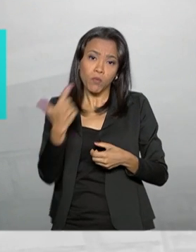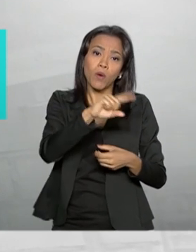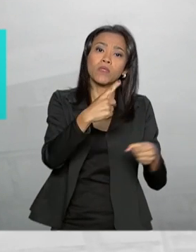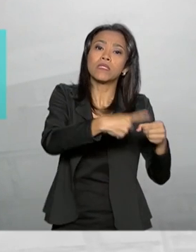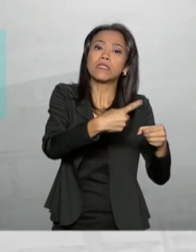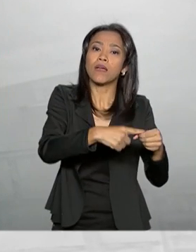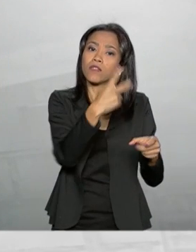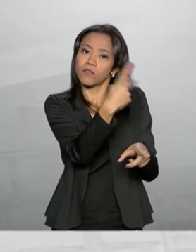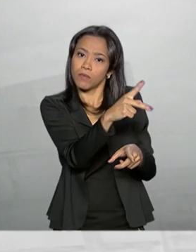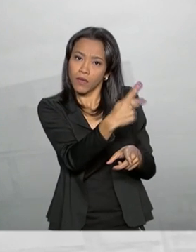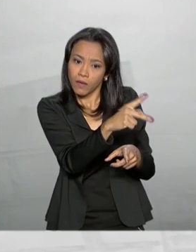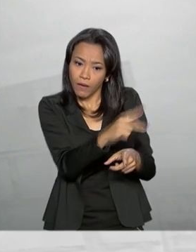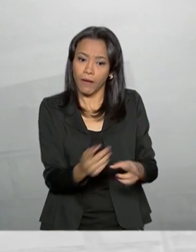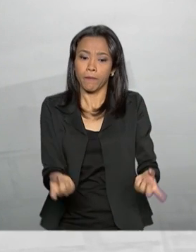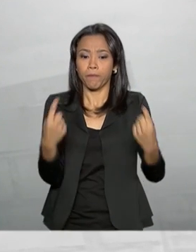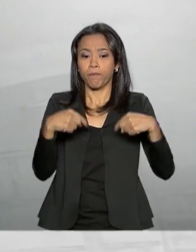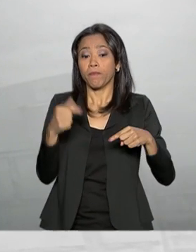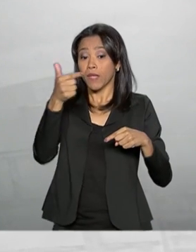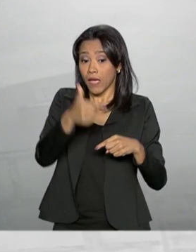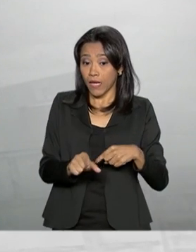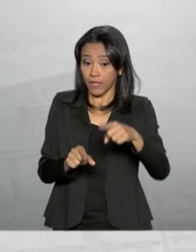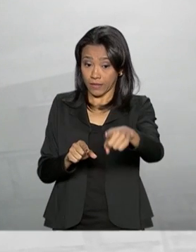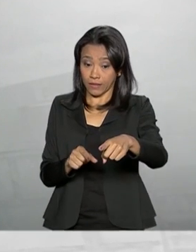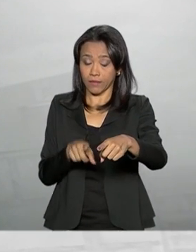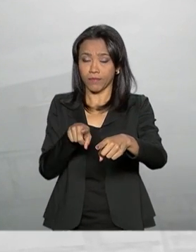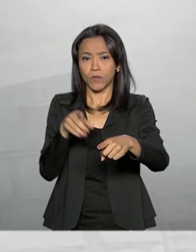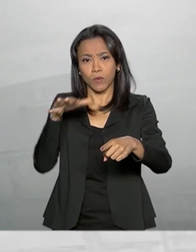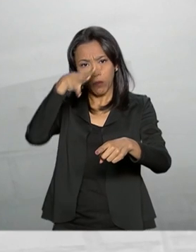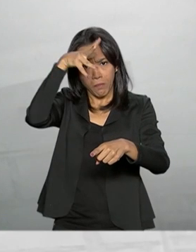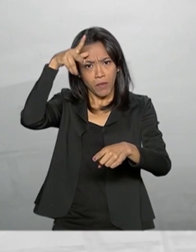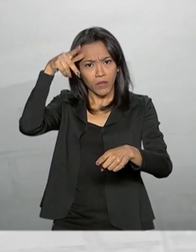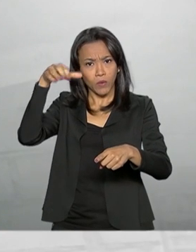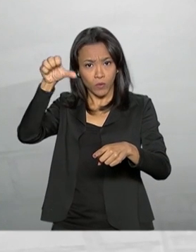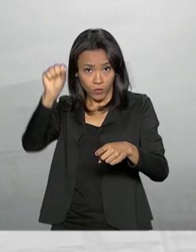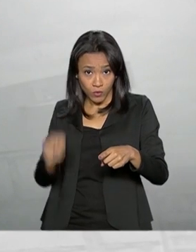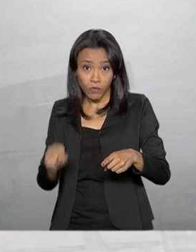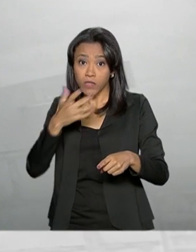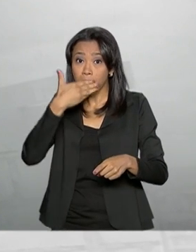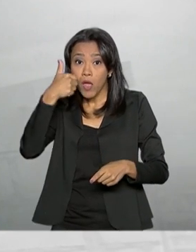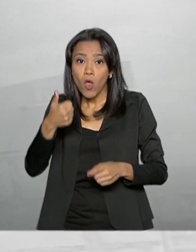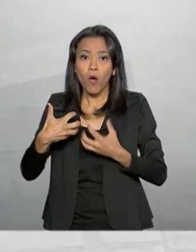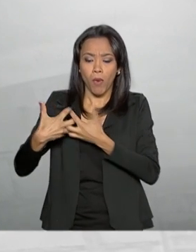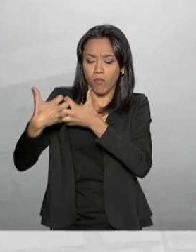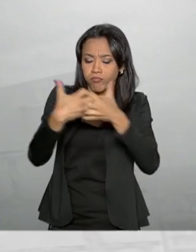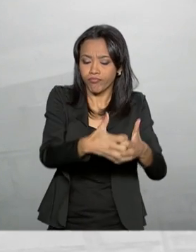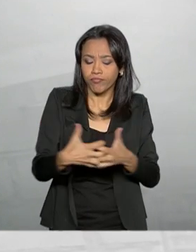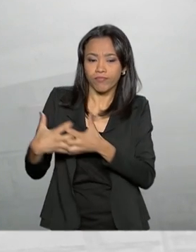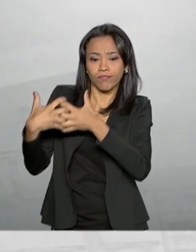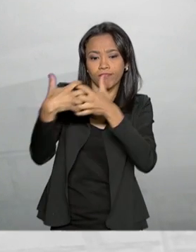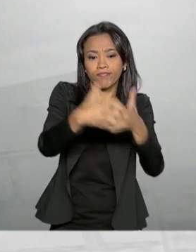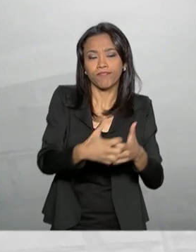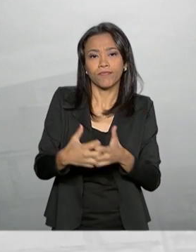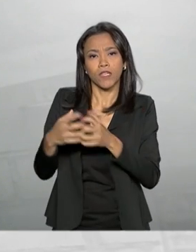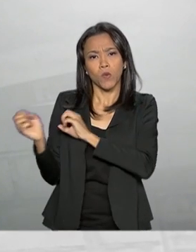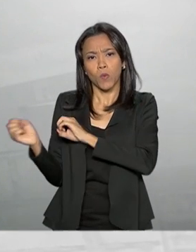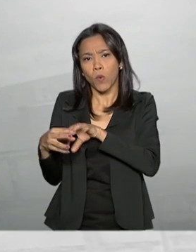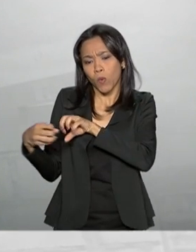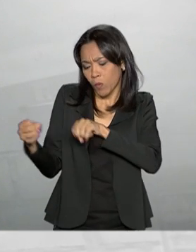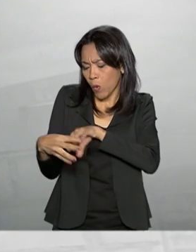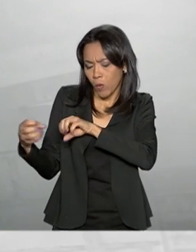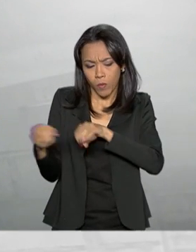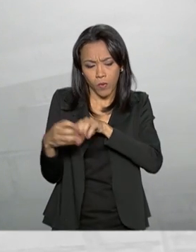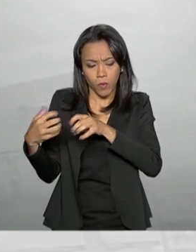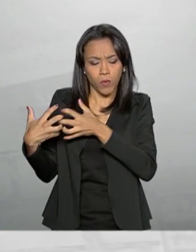Paraguai. A ponte em Mato Grosso do Sul vai abrir um novo caminho para as exportações brasileiras. Ela fará parte do corredor rodoviário